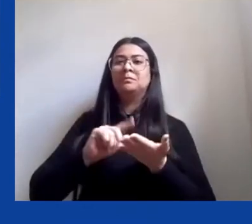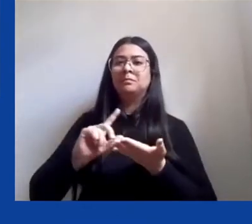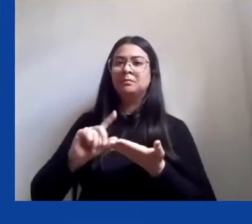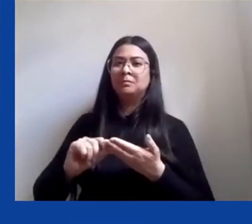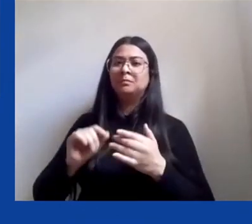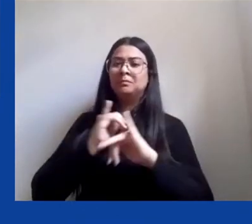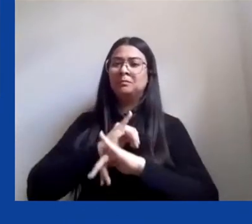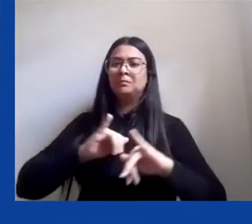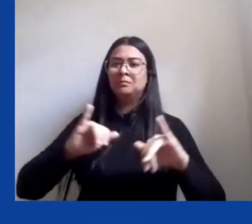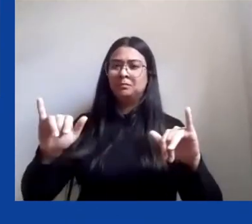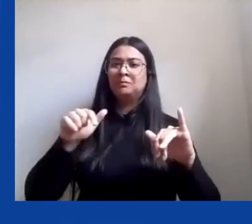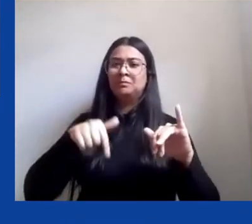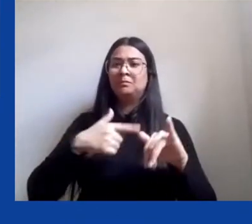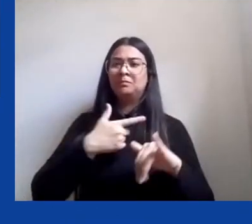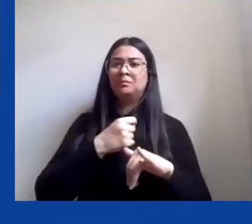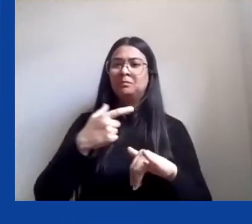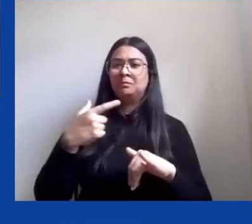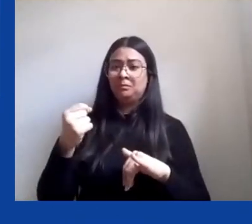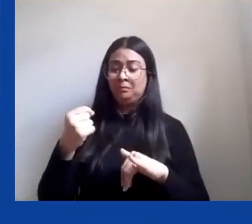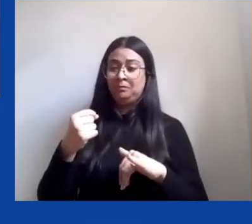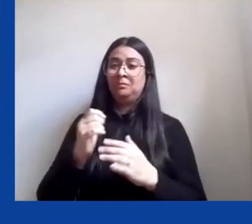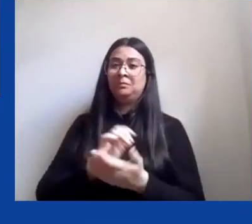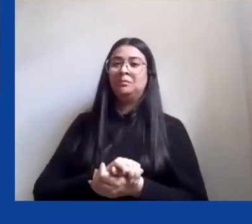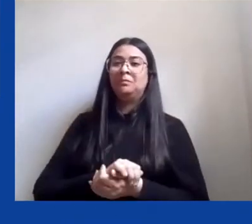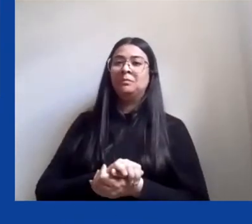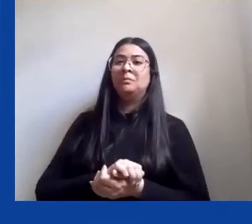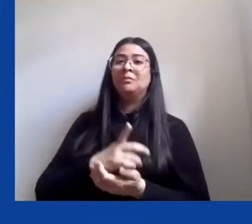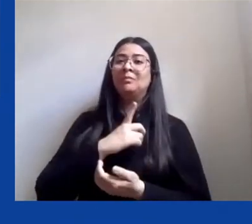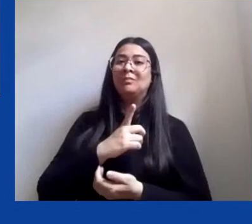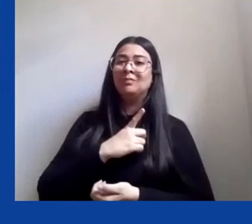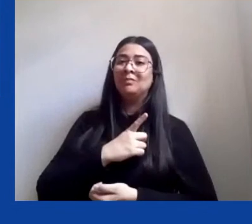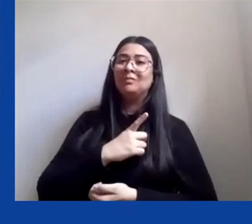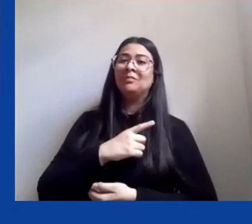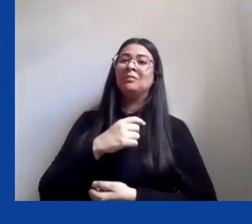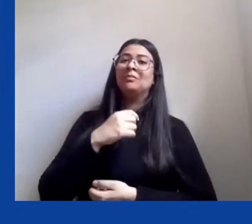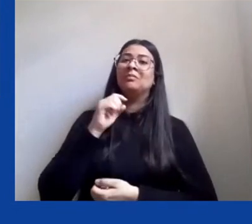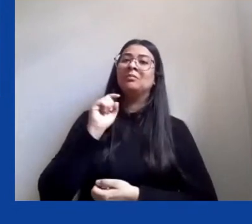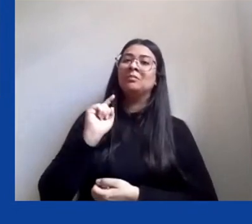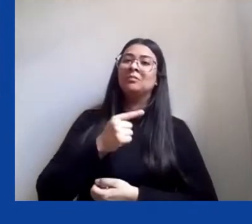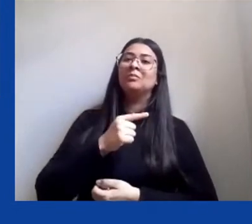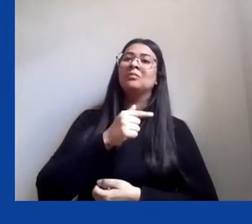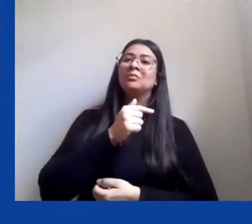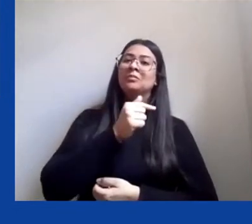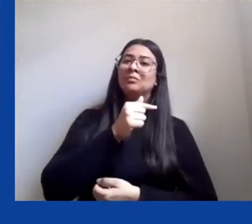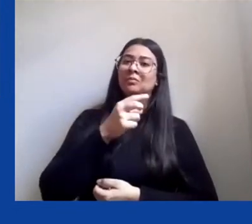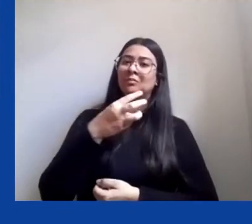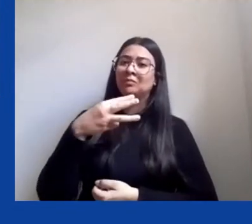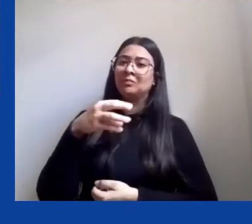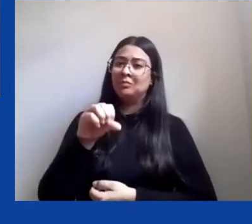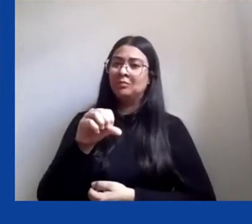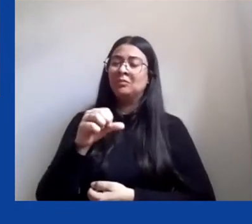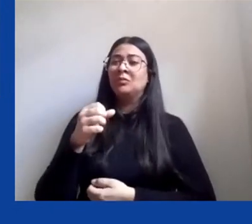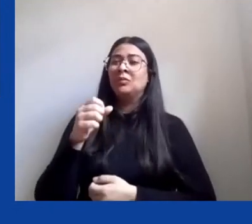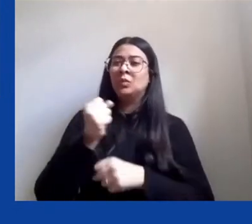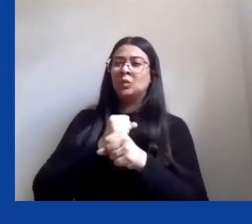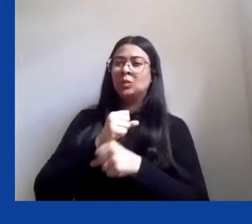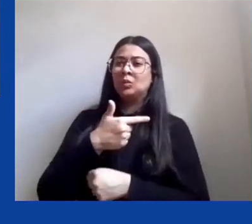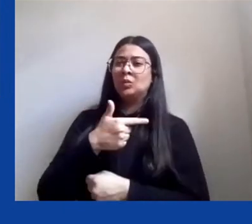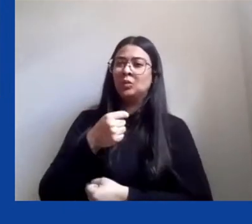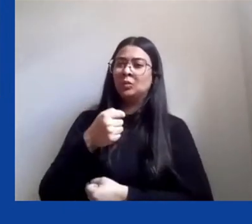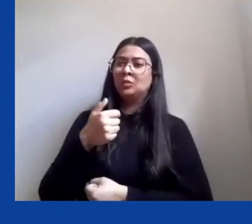dos 3.739 homicídios de mulheres em 2019 no Brasil, 1